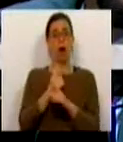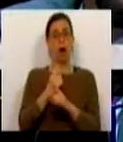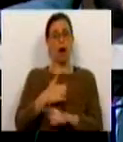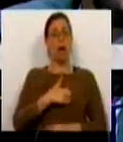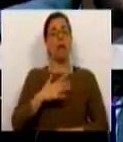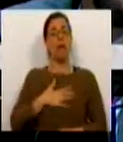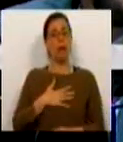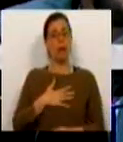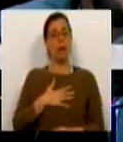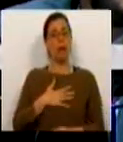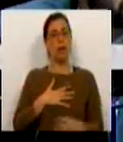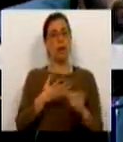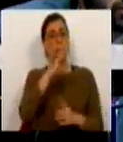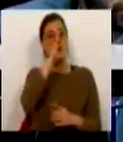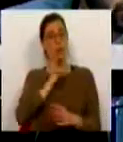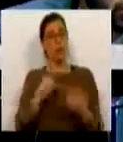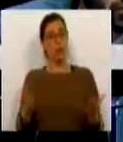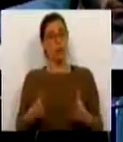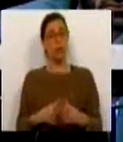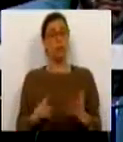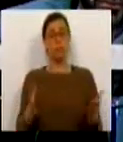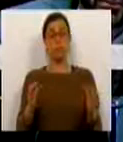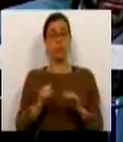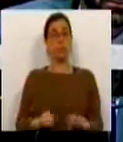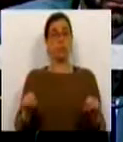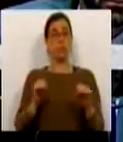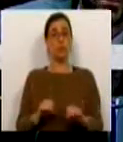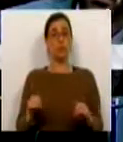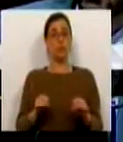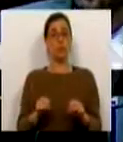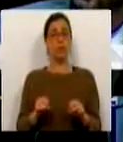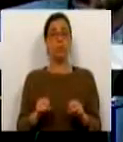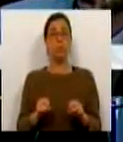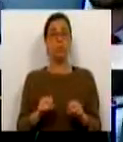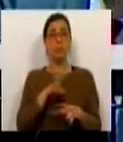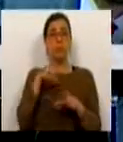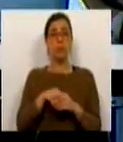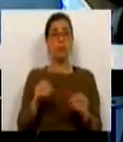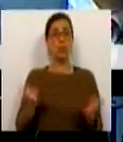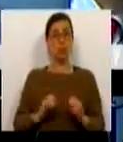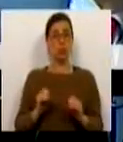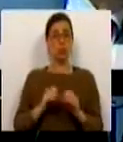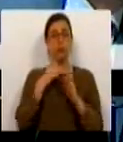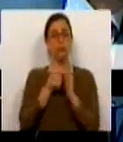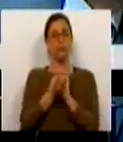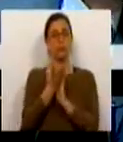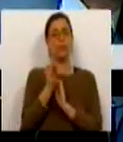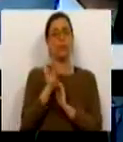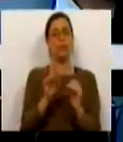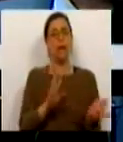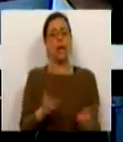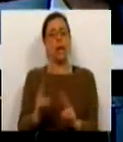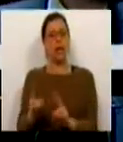entidades e pelo governo e nem sequer também estava incluído num pacote de